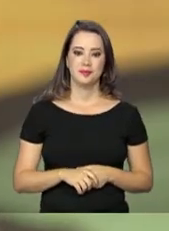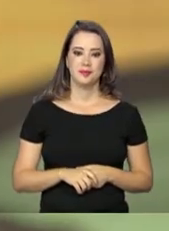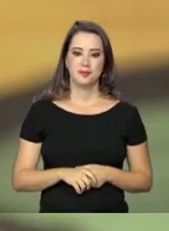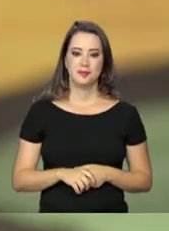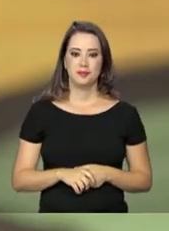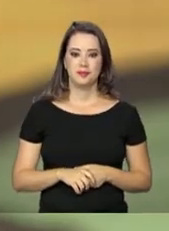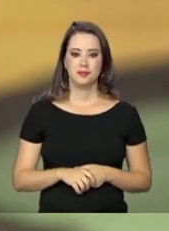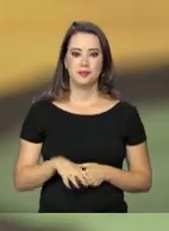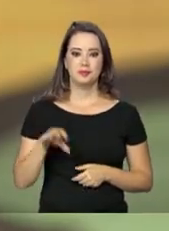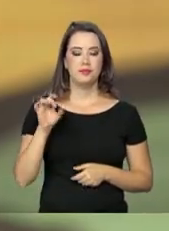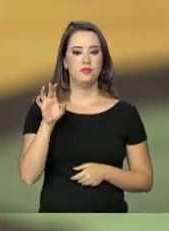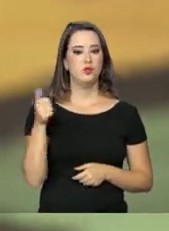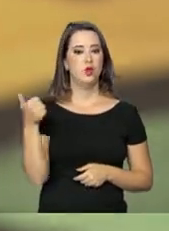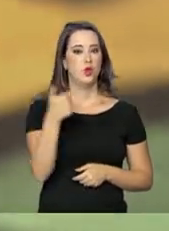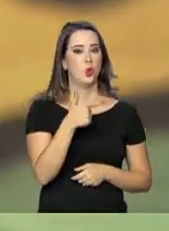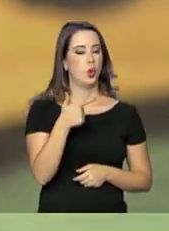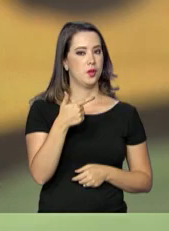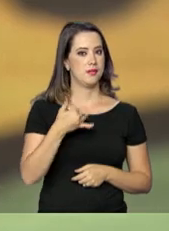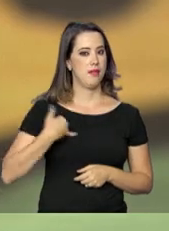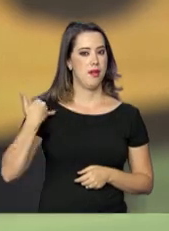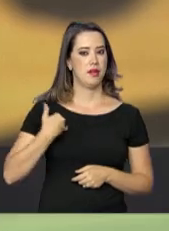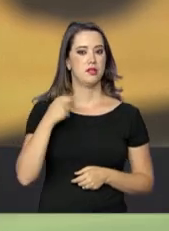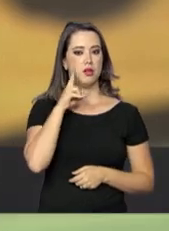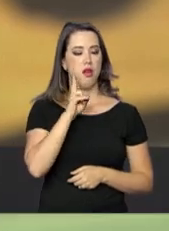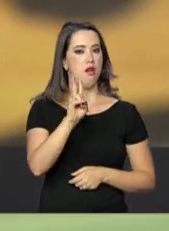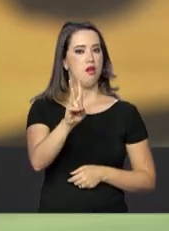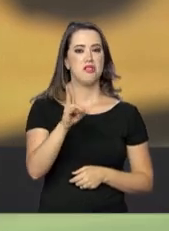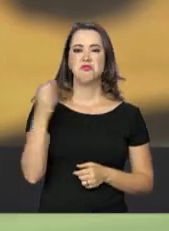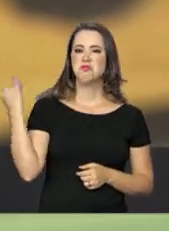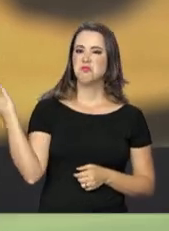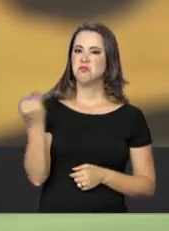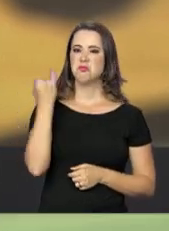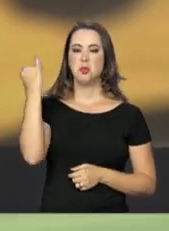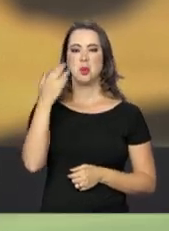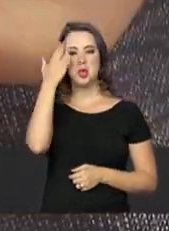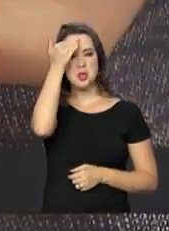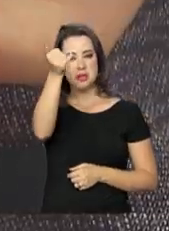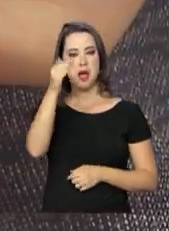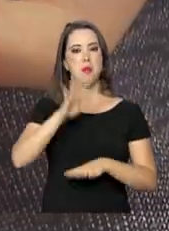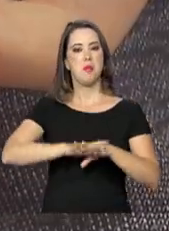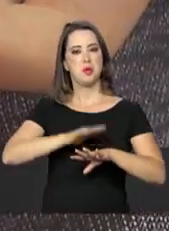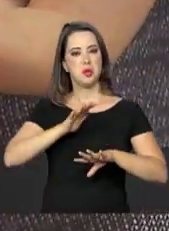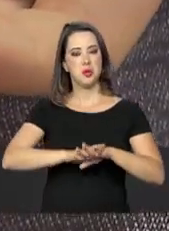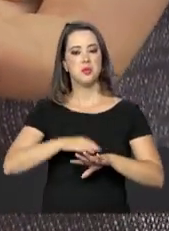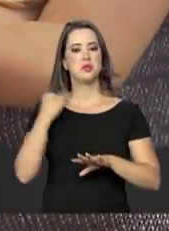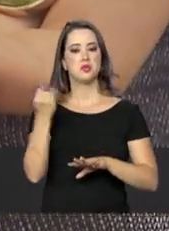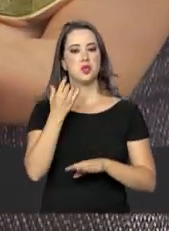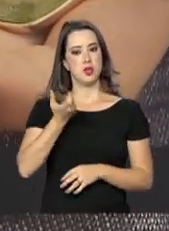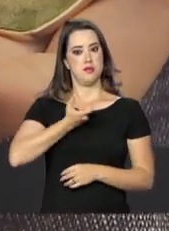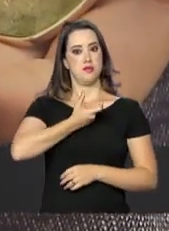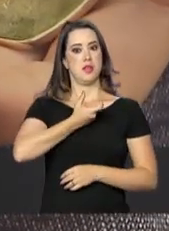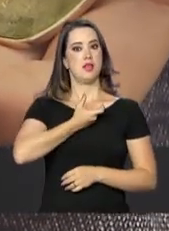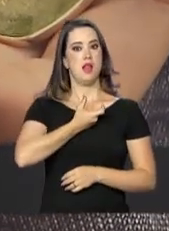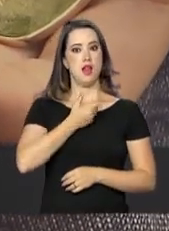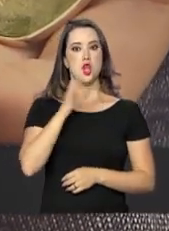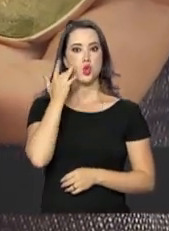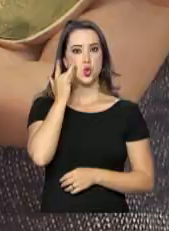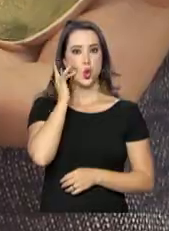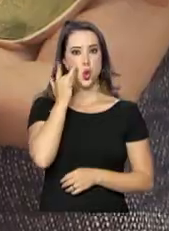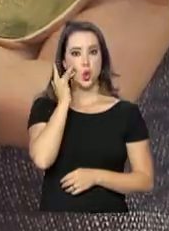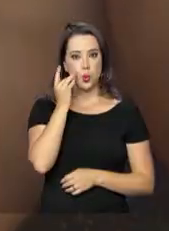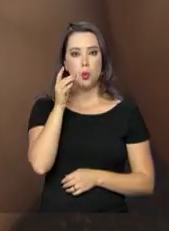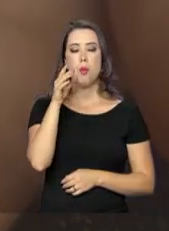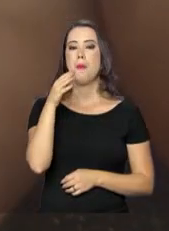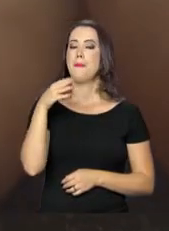Com apenas 12 anos, ele já é considerado um talento com os números. Medalha de ouro na Olimpíada Brasileira de